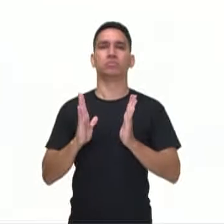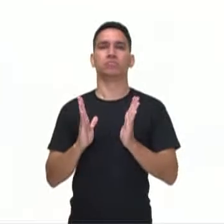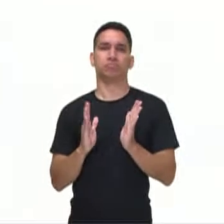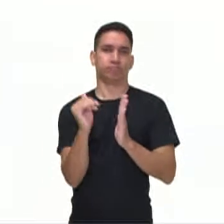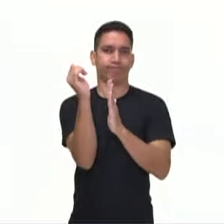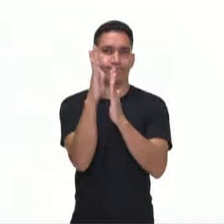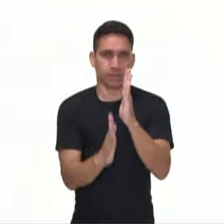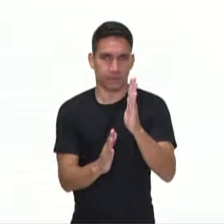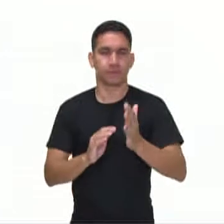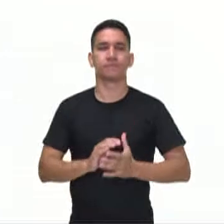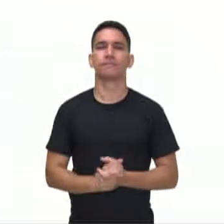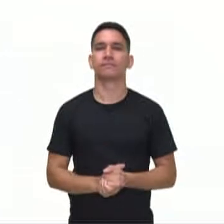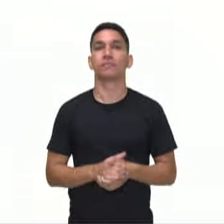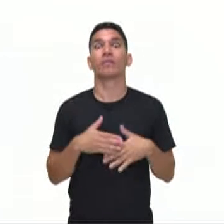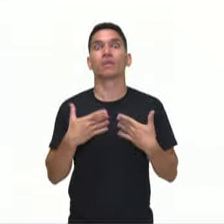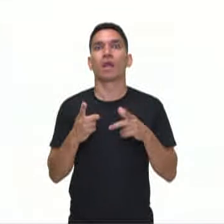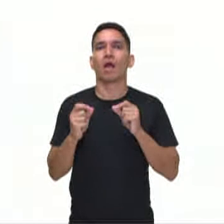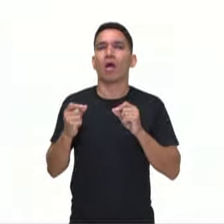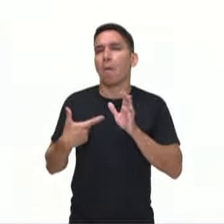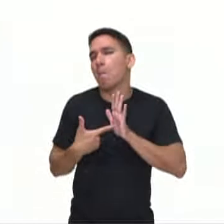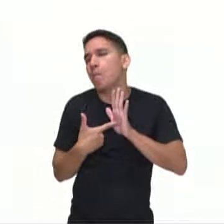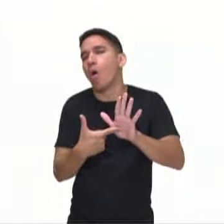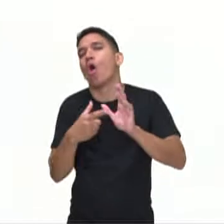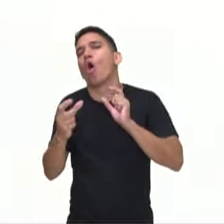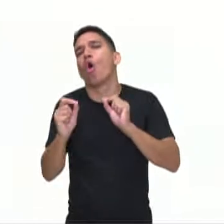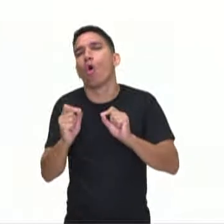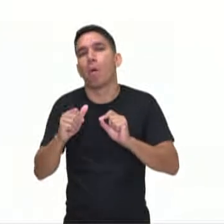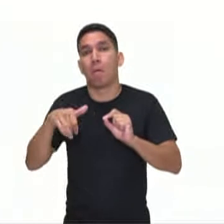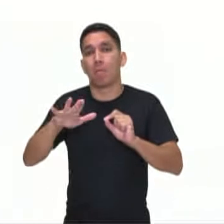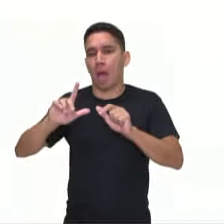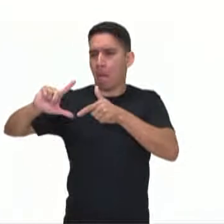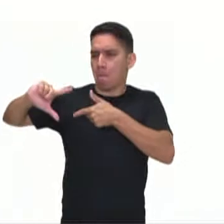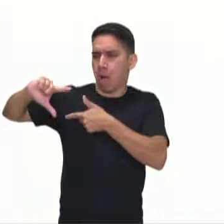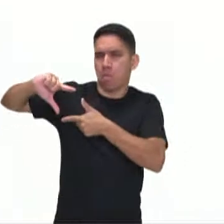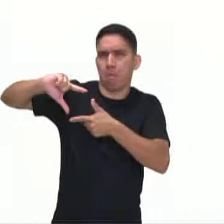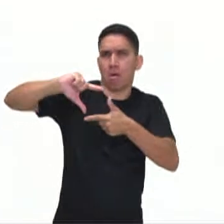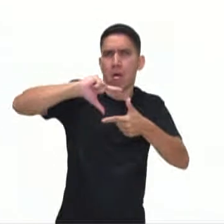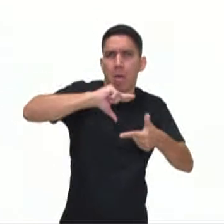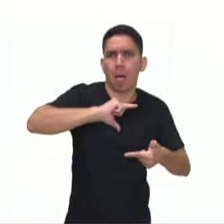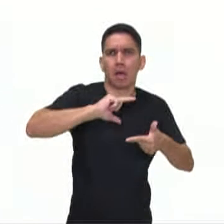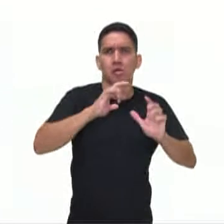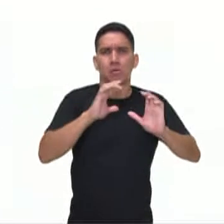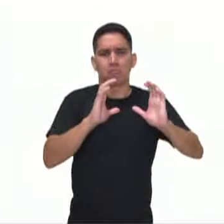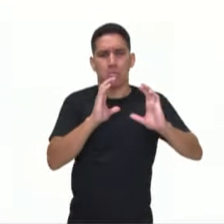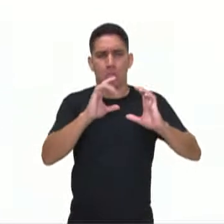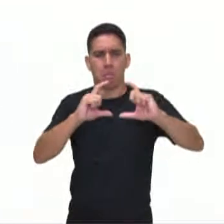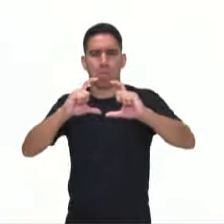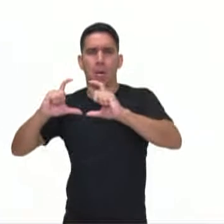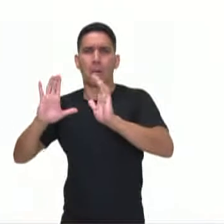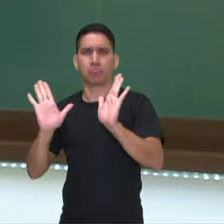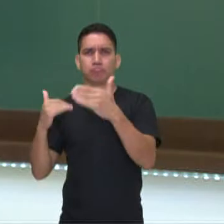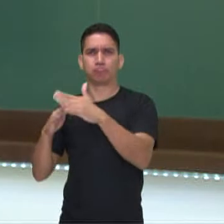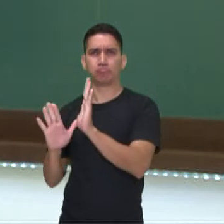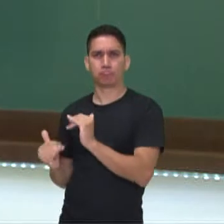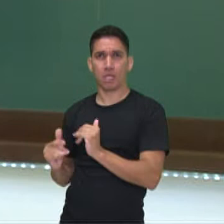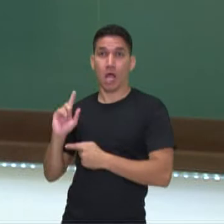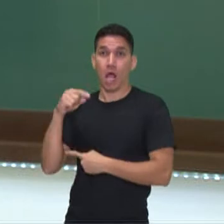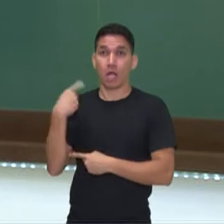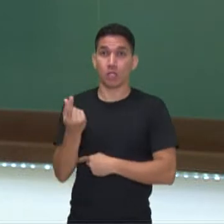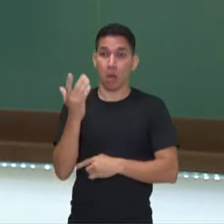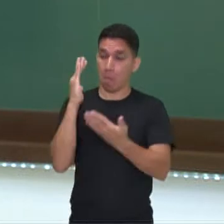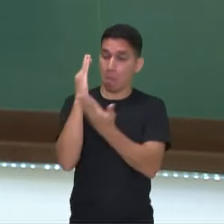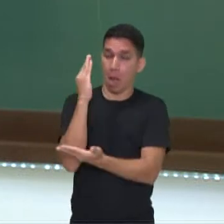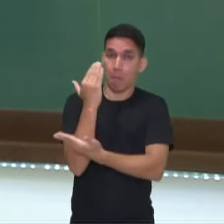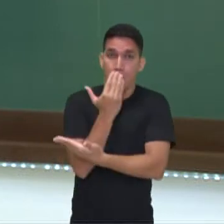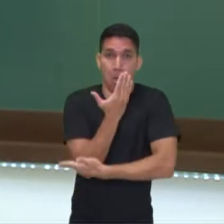ele veio um pouquinho mais quadrado da Europa para a gente, quase 100 anos depois, né? A nossa madeira vai